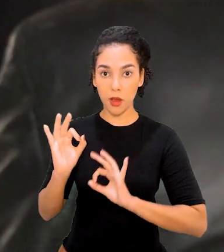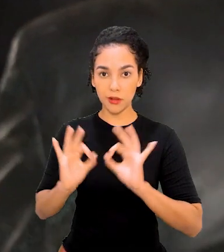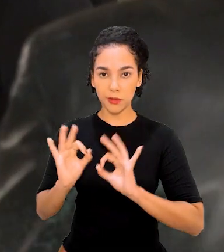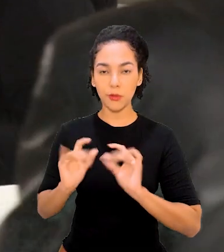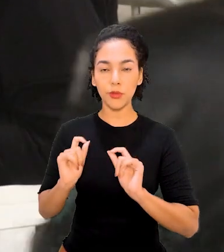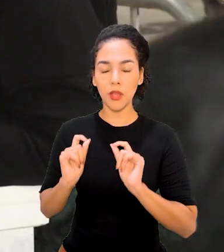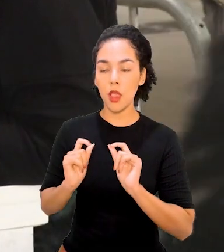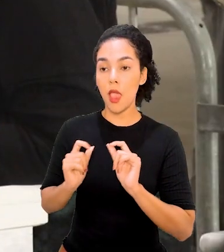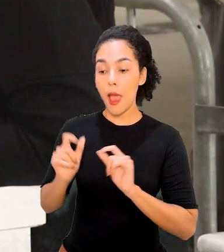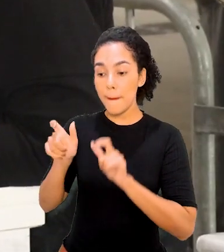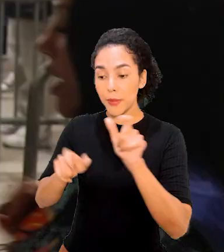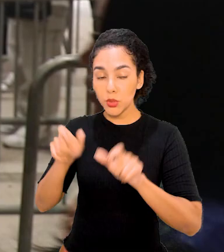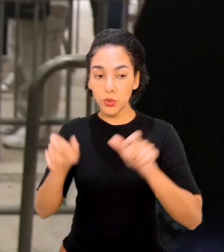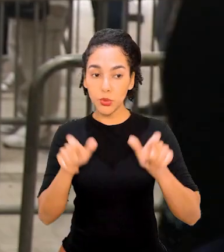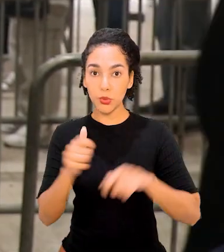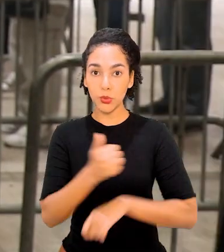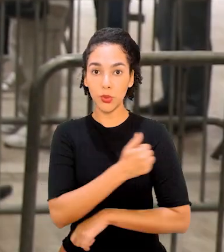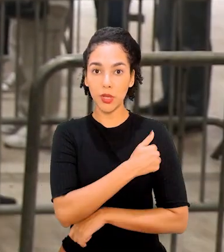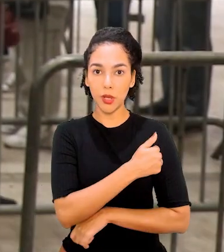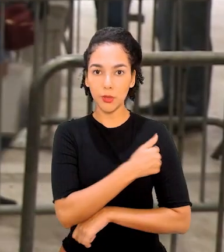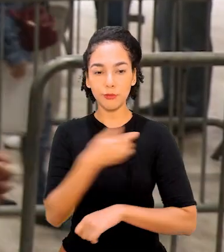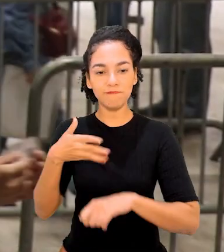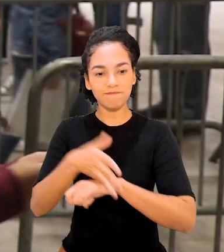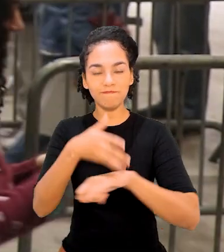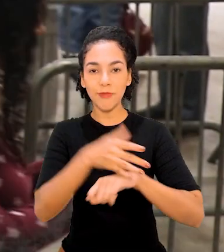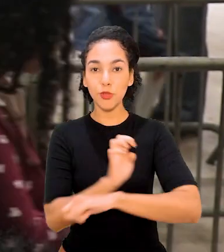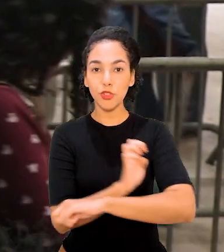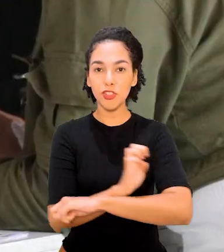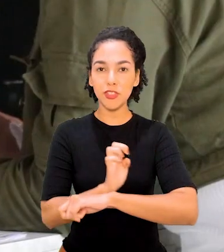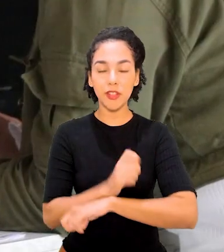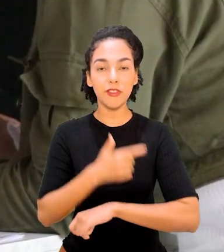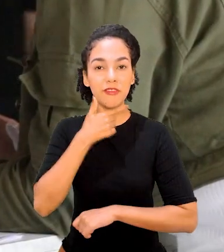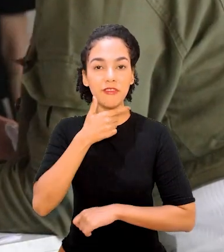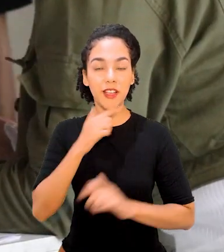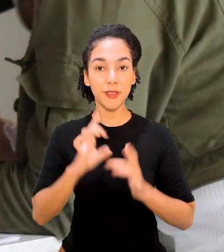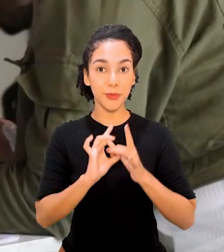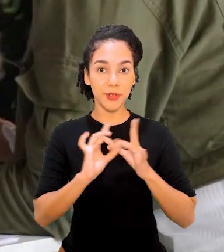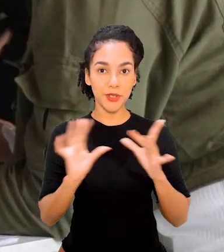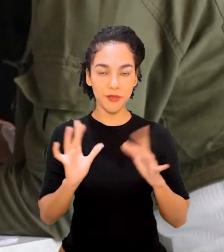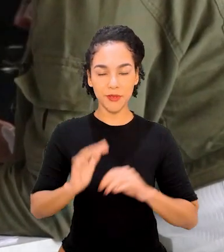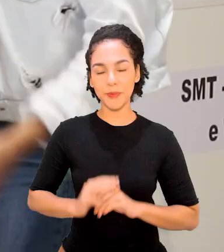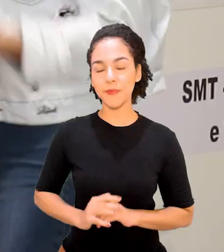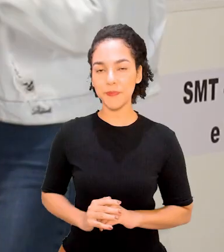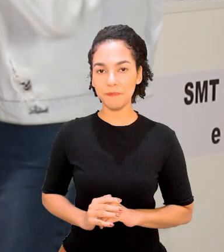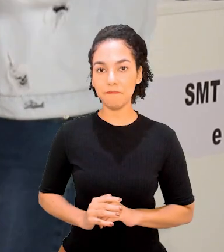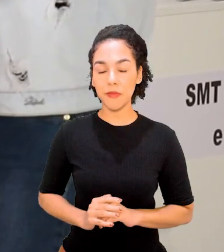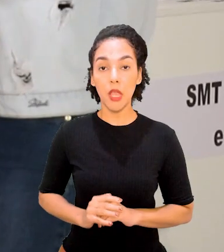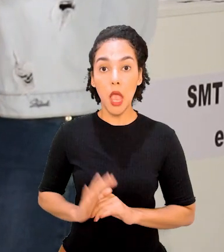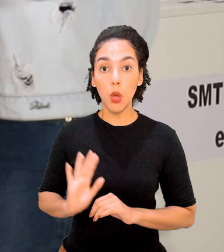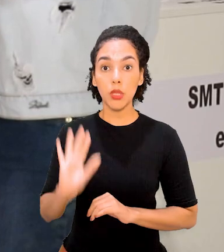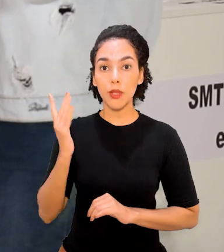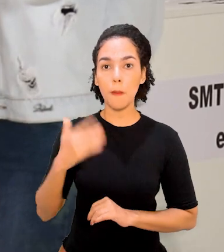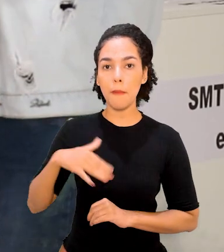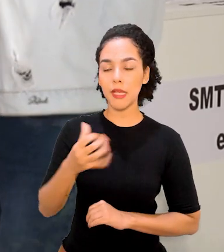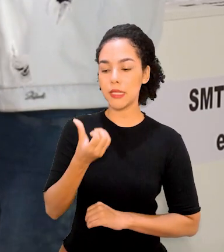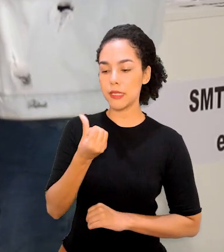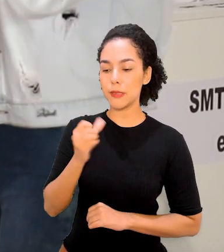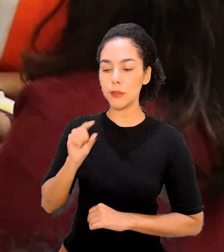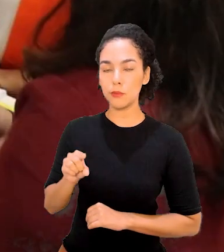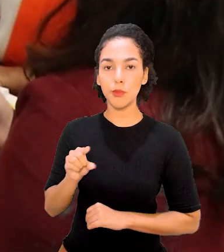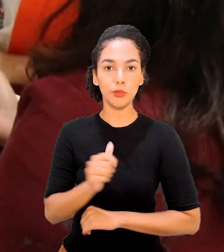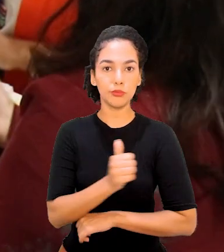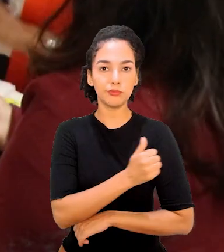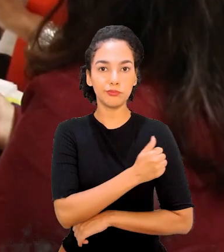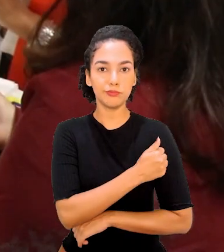ação que promove o ingresso de estudantes nas vagas de estágios disponíveis nos órgãos da Prefeitura. Em suas edições, mais de 6